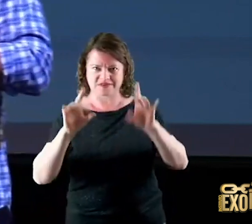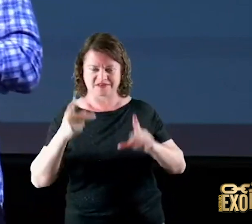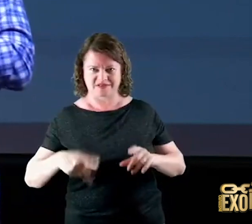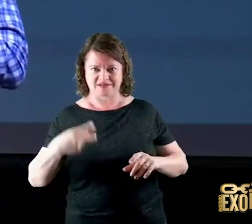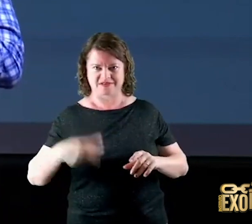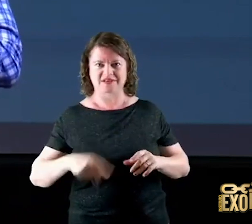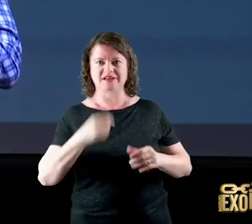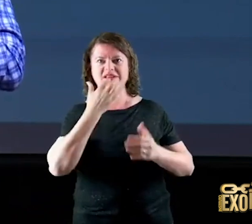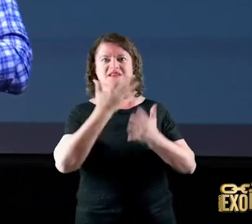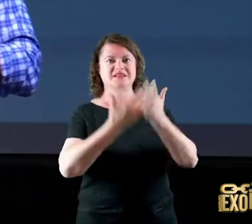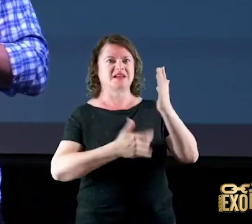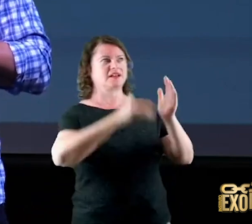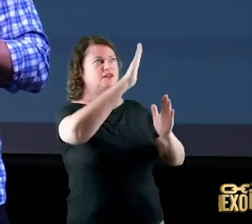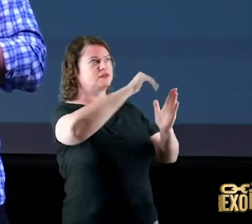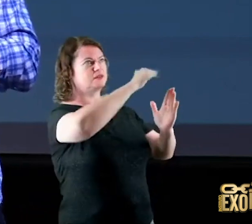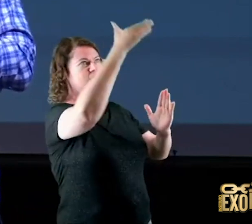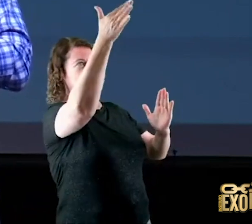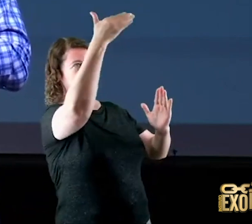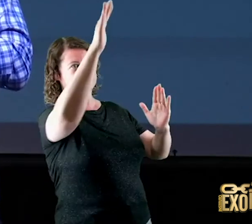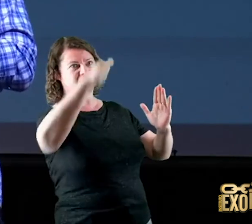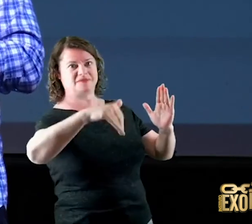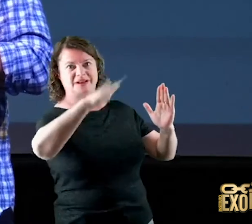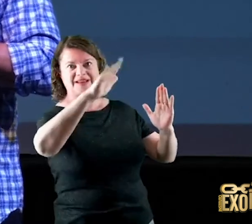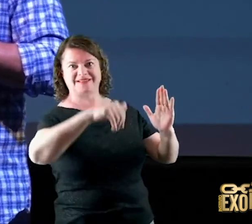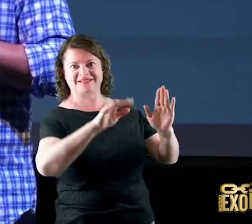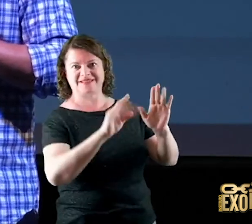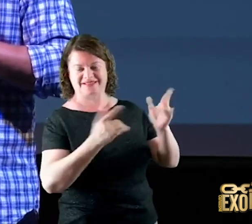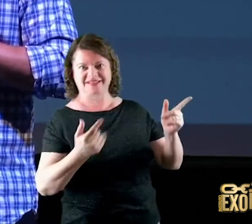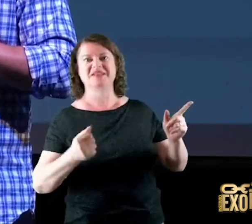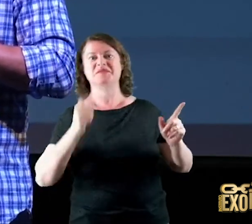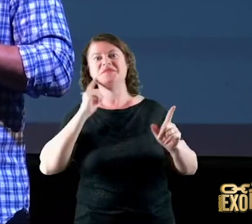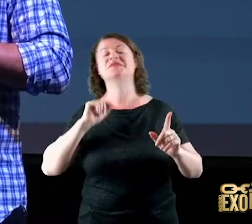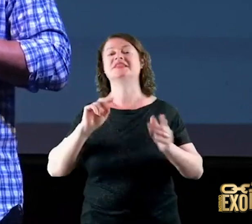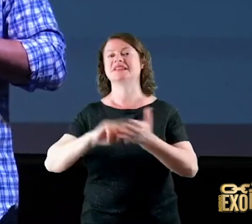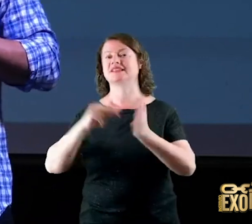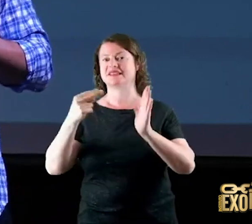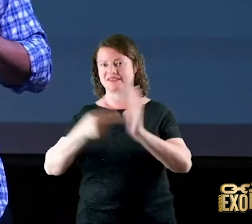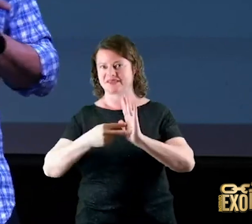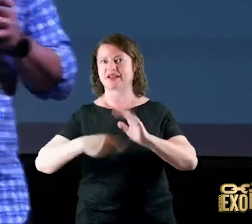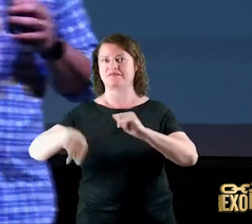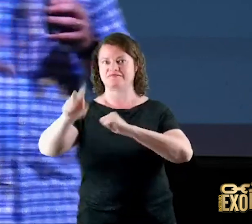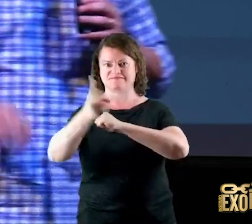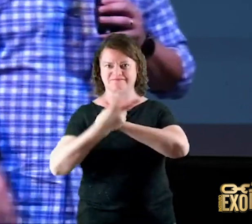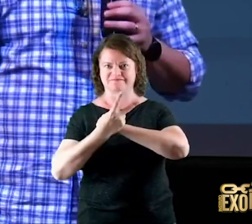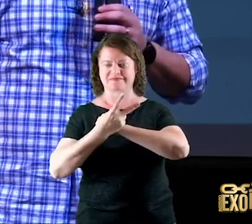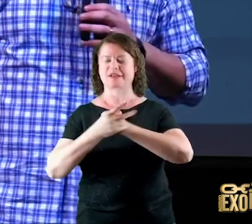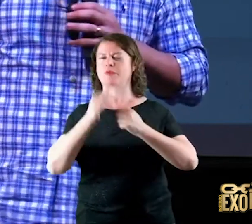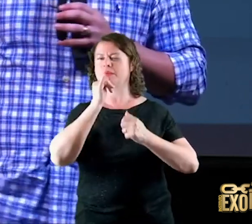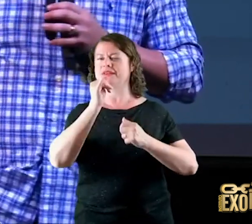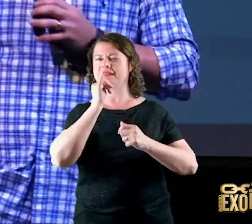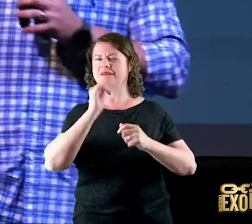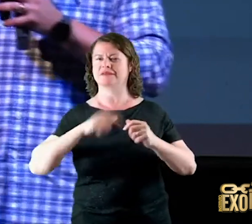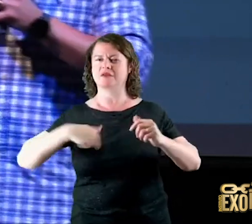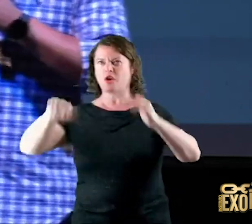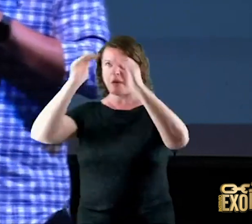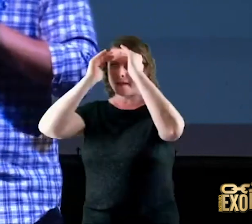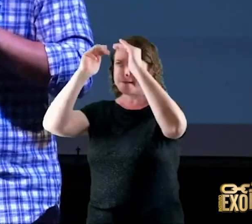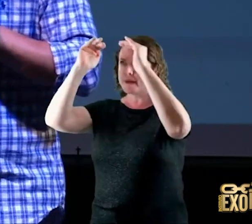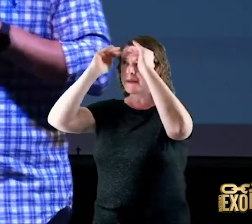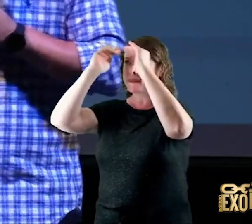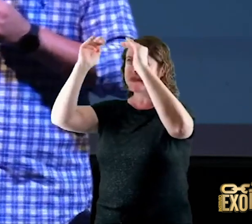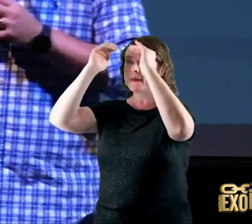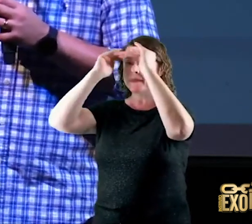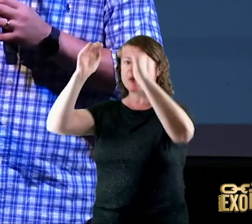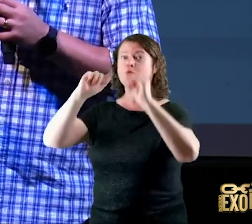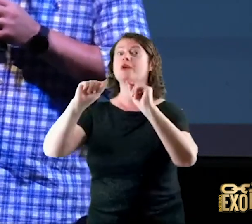quando a bênção a bênção te alcança você não precisa correr atrás da bênção ah vou correr